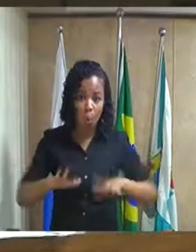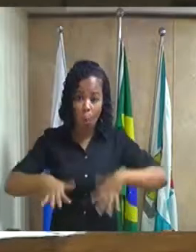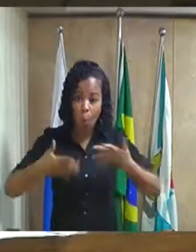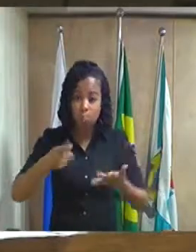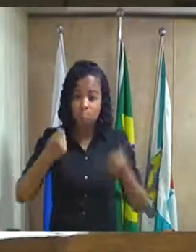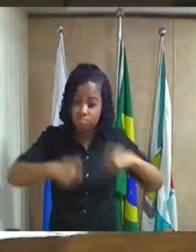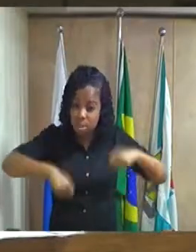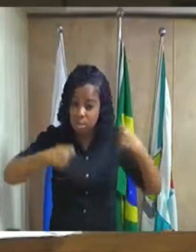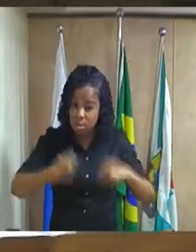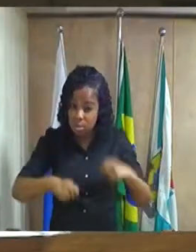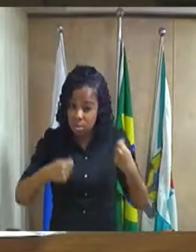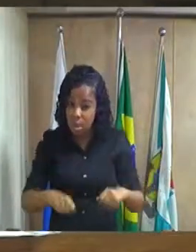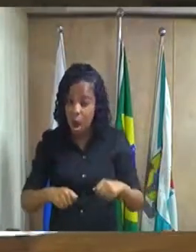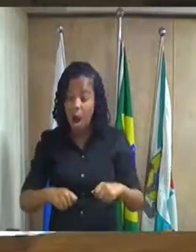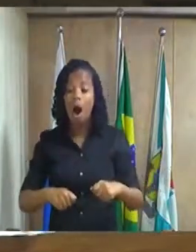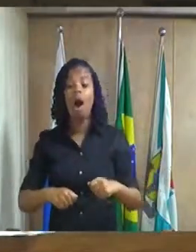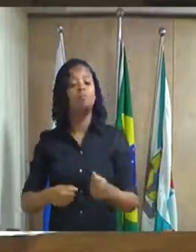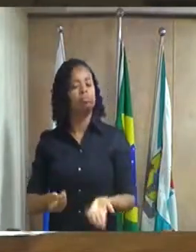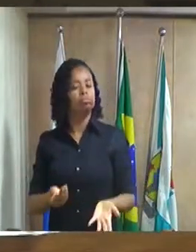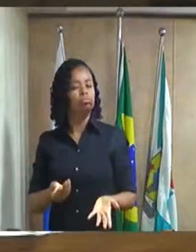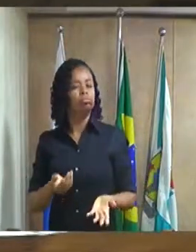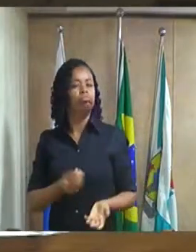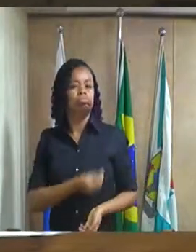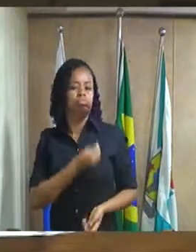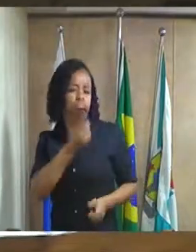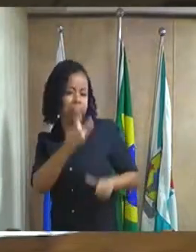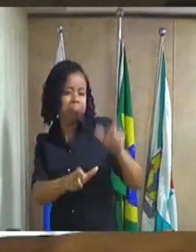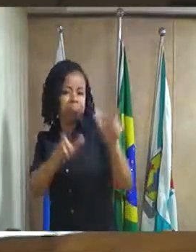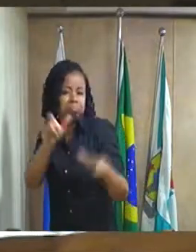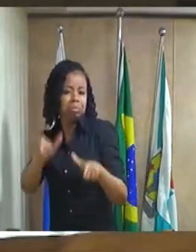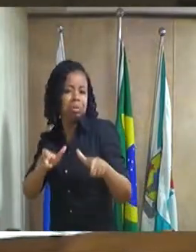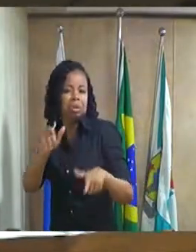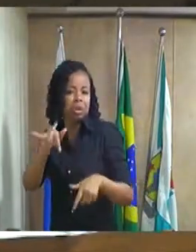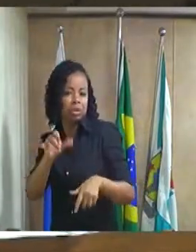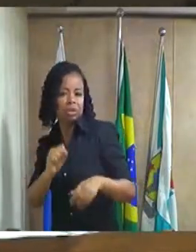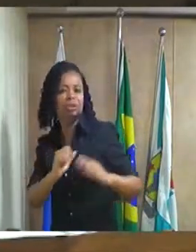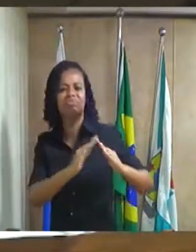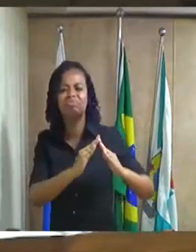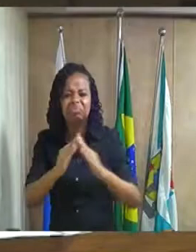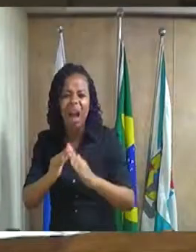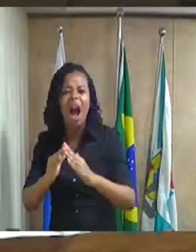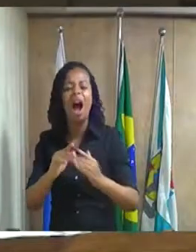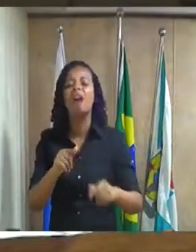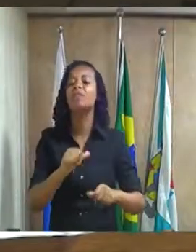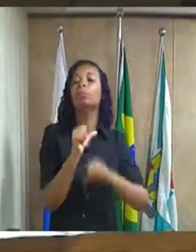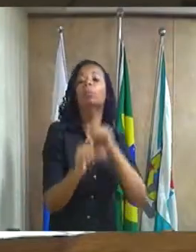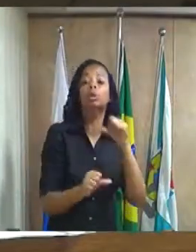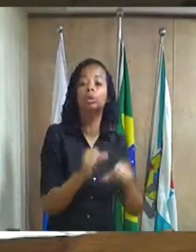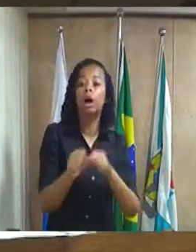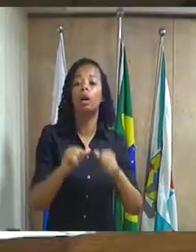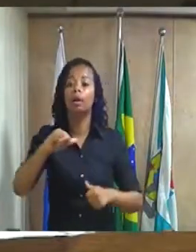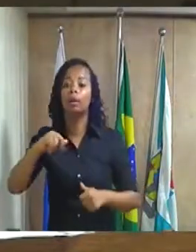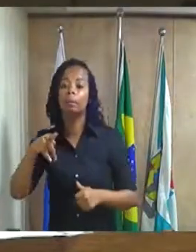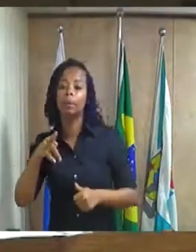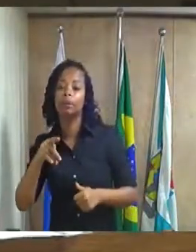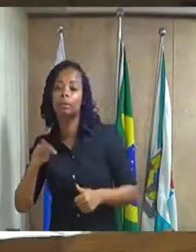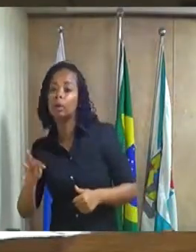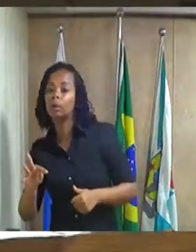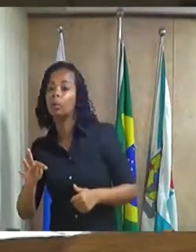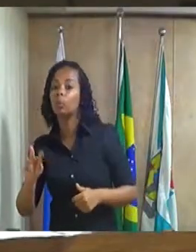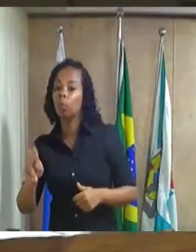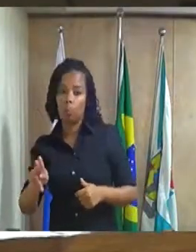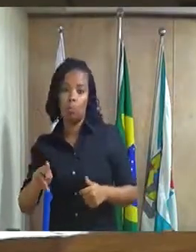um morador de Duque de Caxias alterar o cadastro do IPTU, ele entra com requerimento